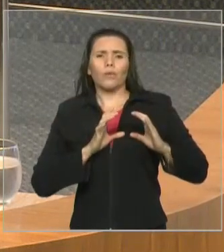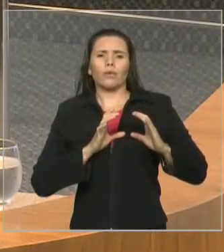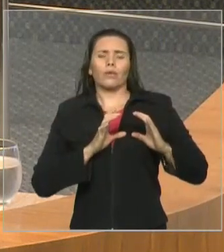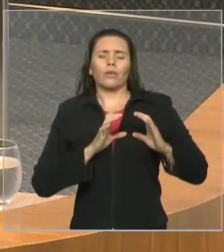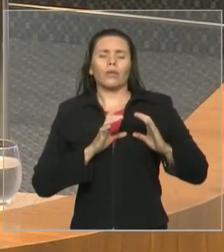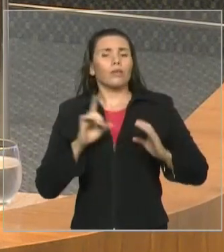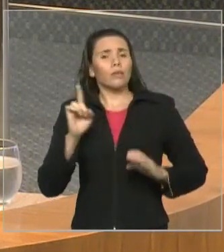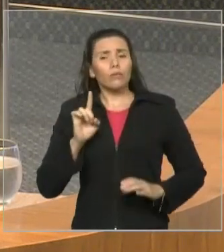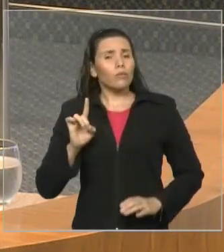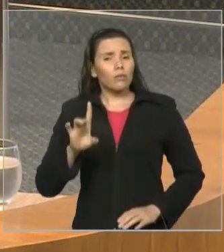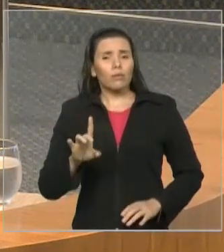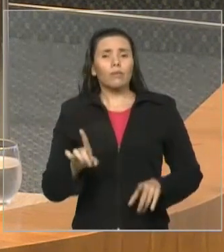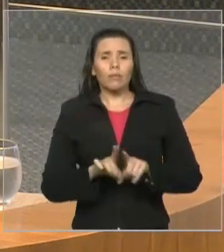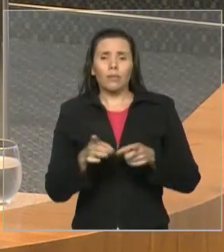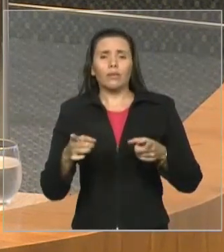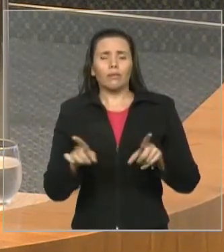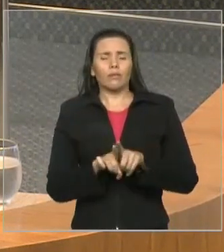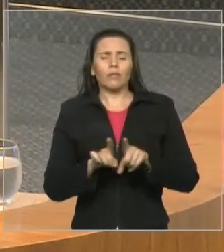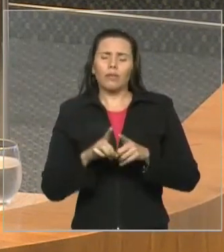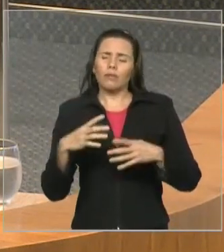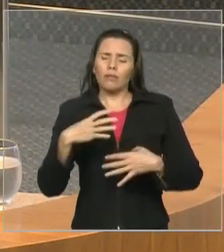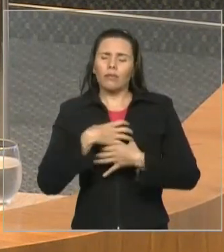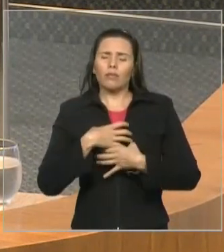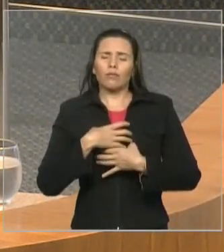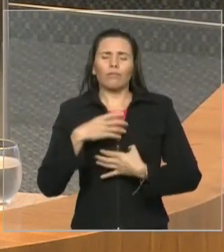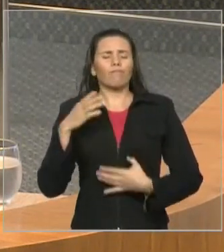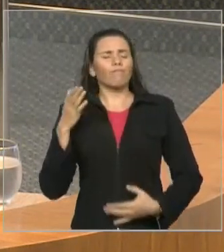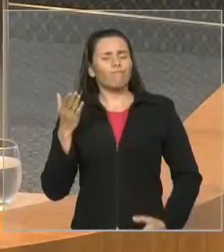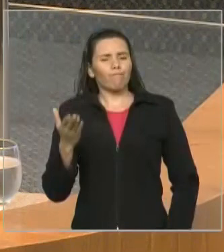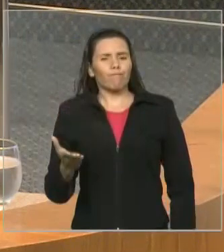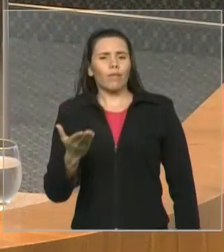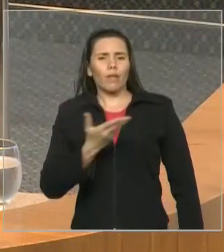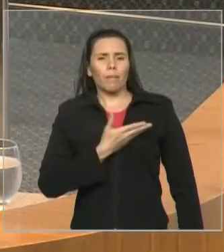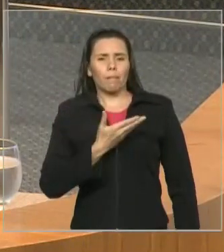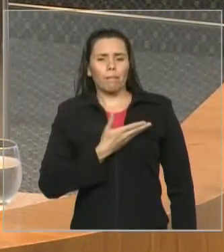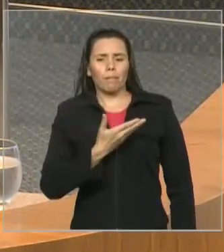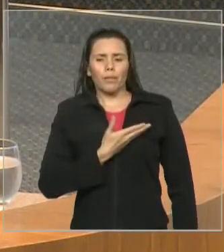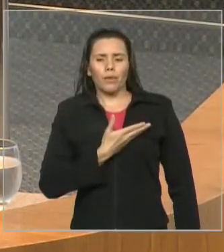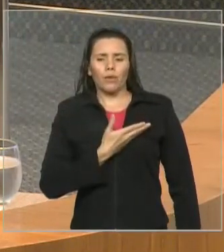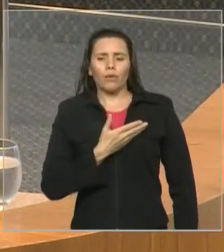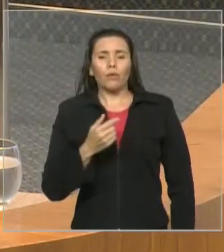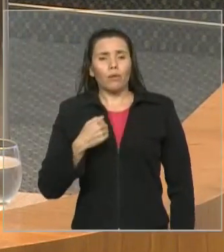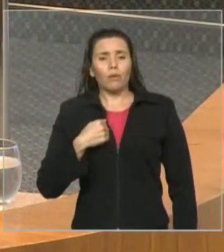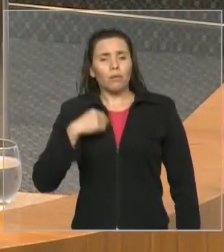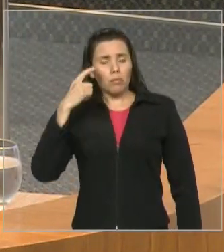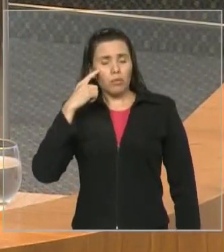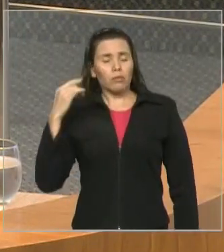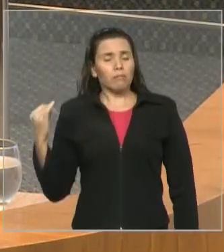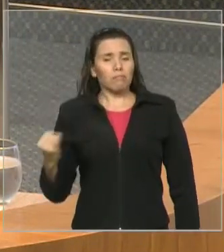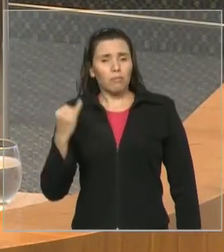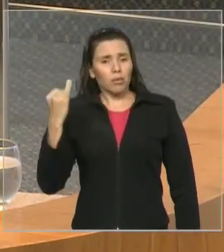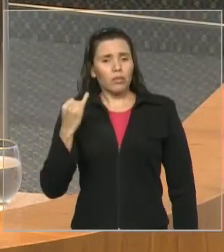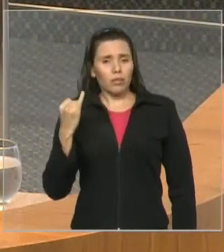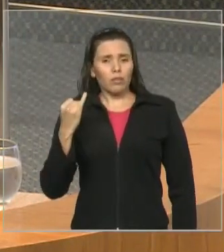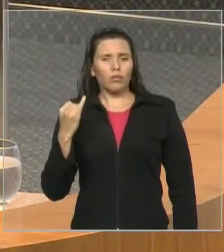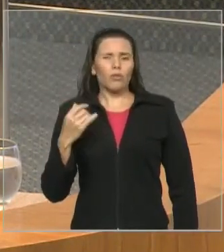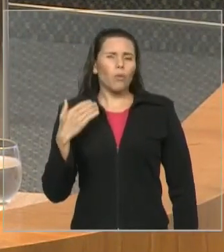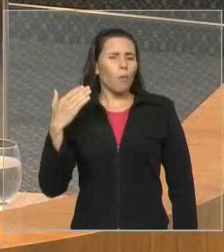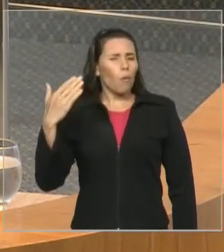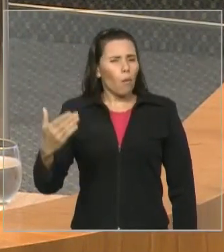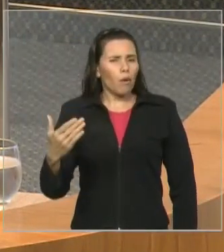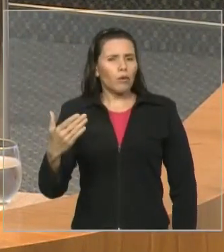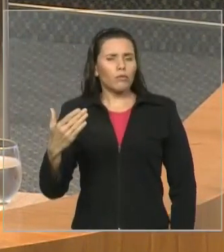que eu tenho, que eu considero muito. E o que eu acho mais interessante das nossas caminhadas é que mesmo quando nós estávamos